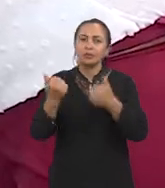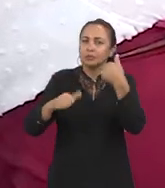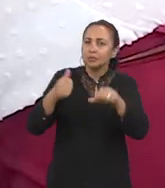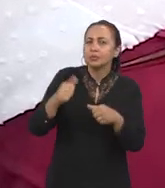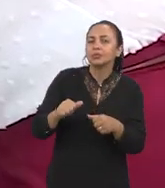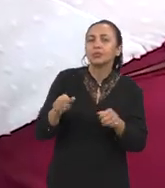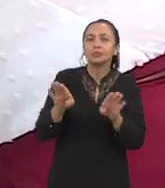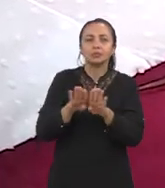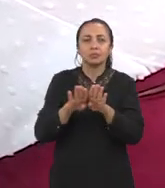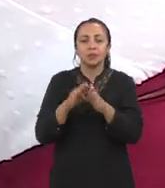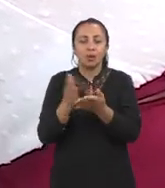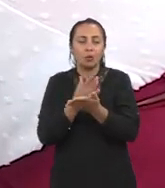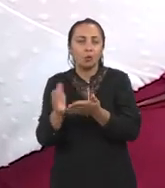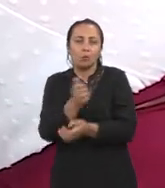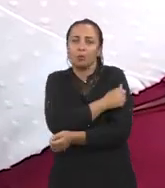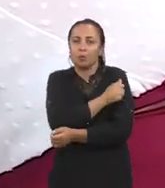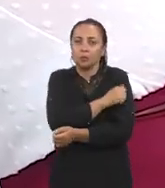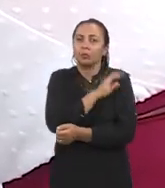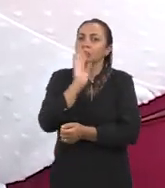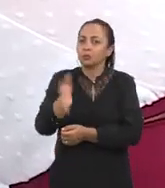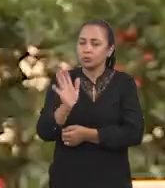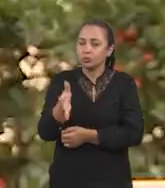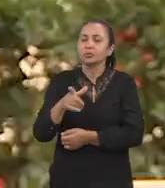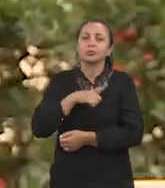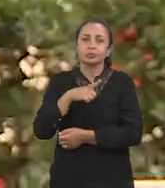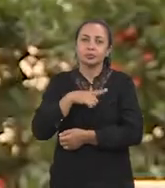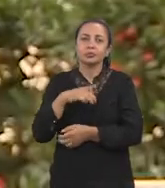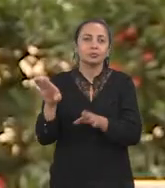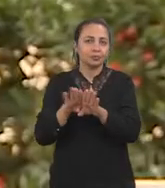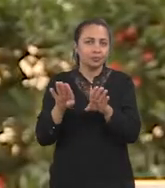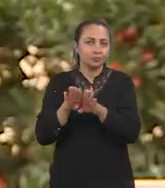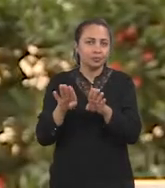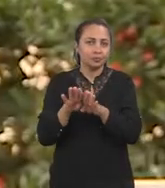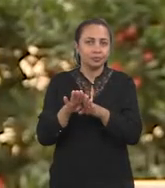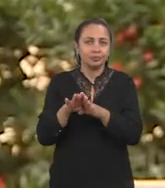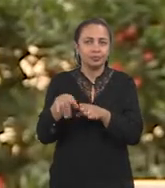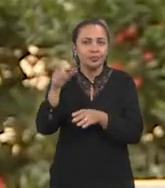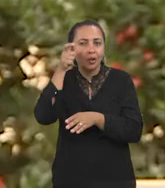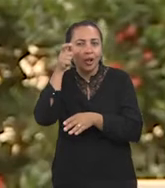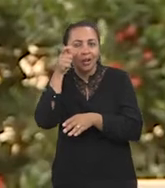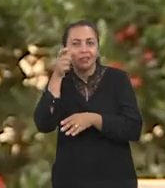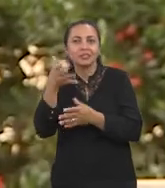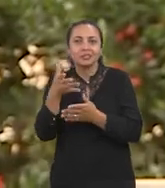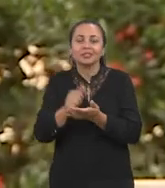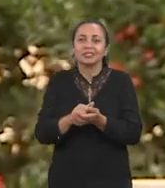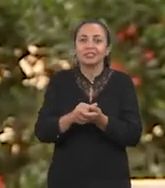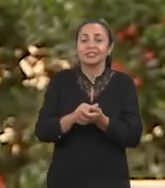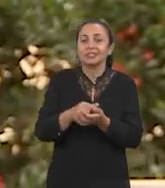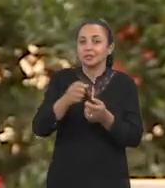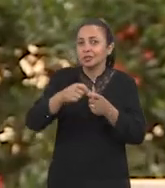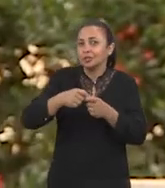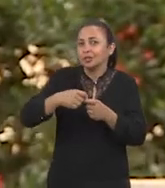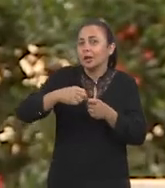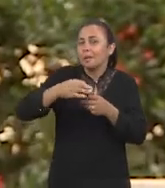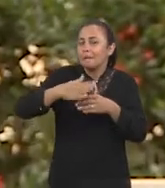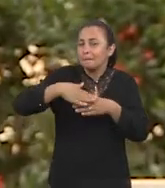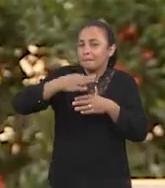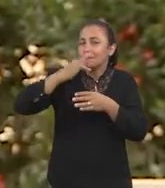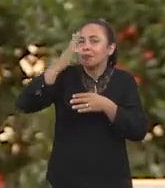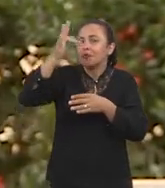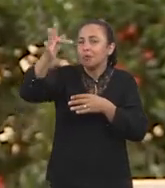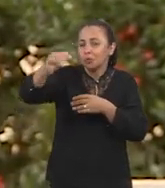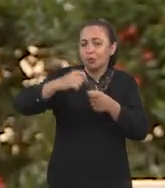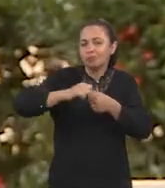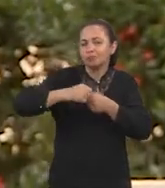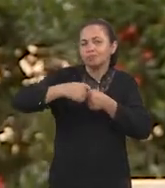eventualmente alguns alunos já têm também o interesse de estender um pouco mais esse